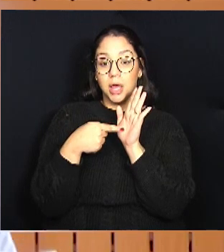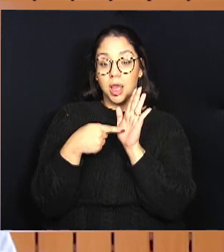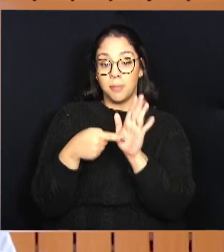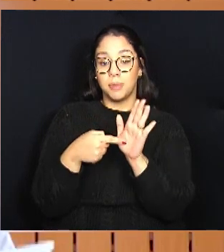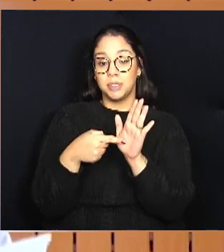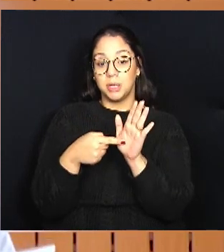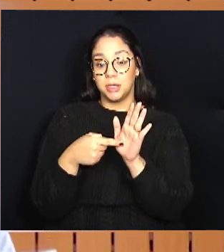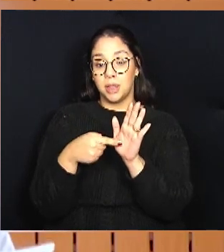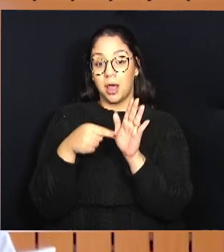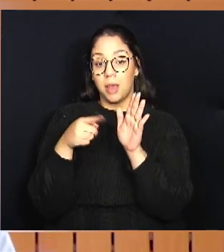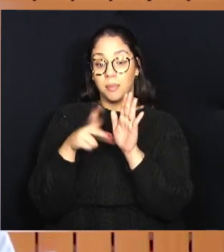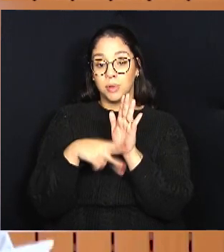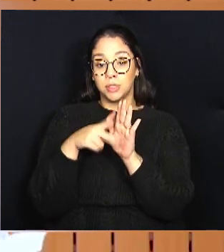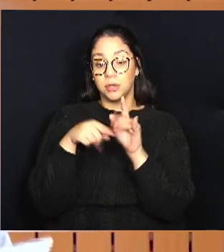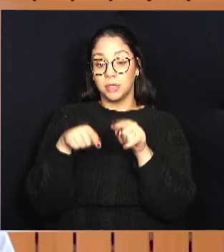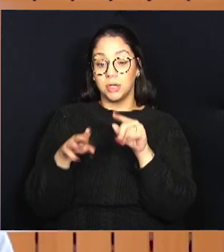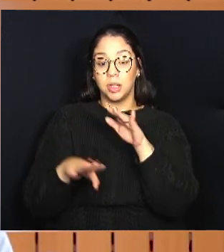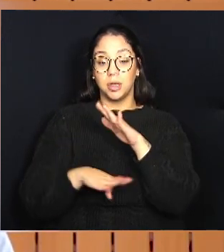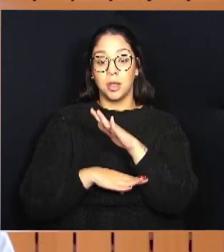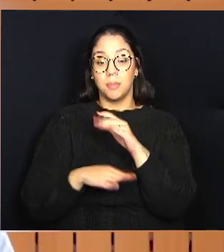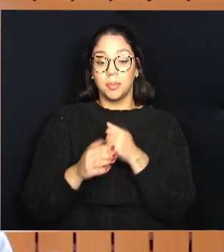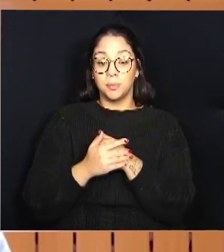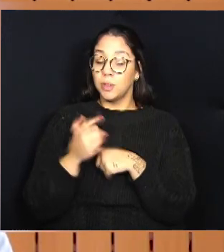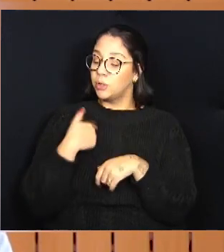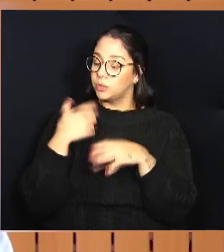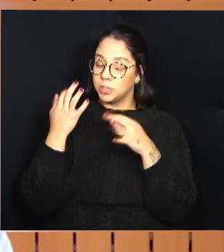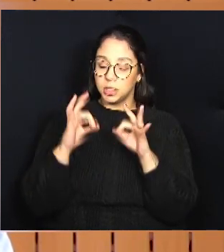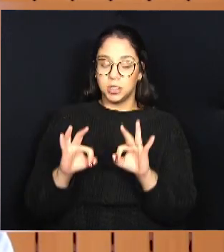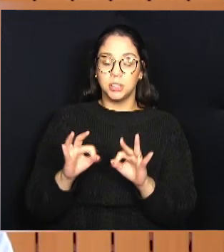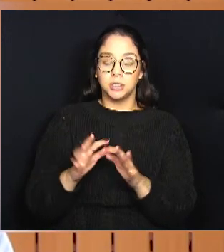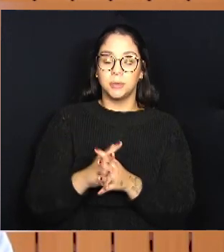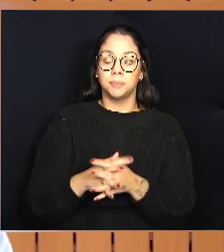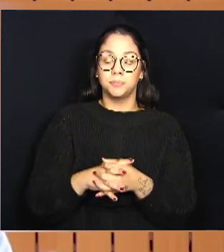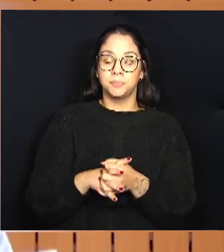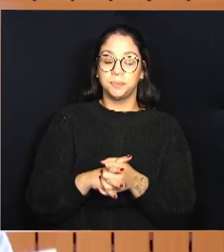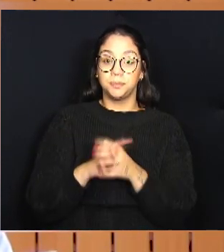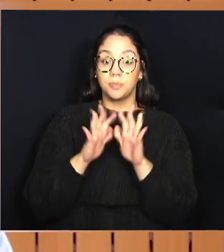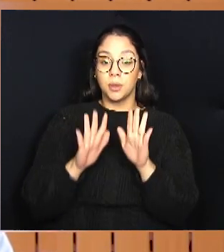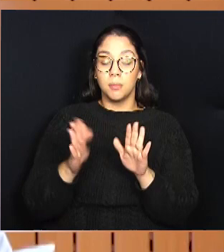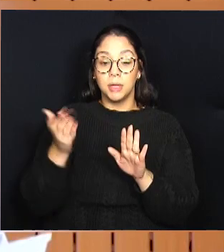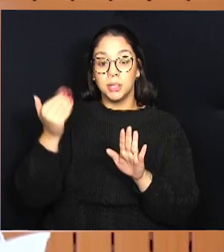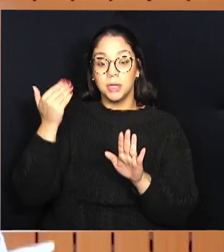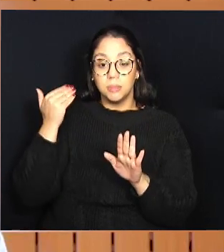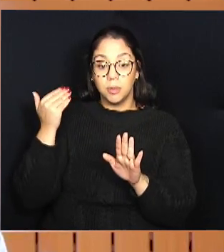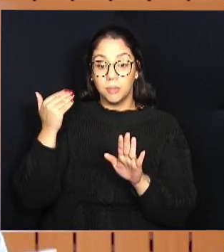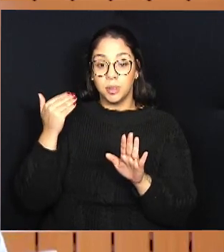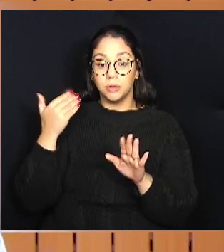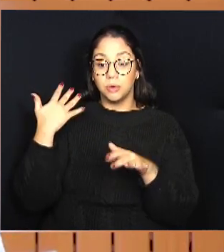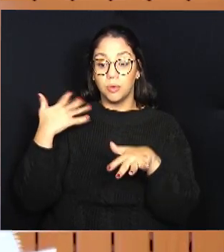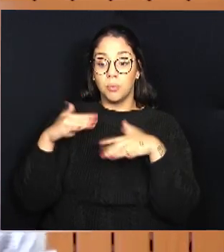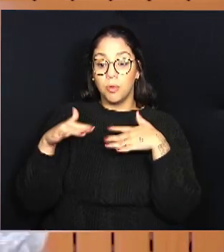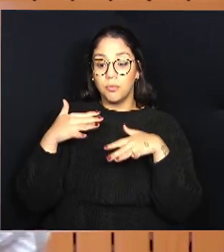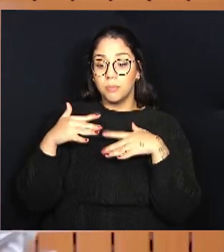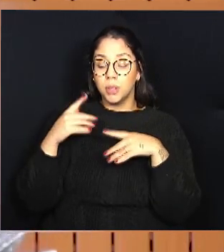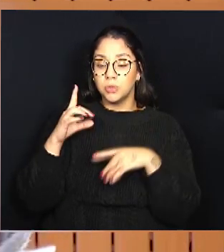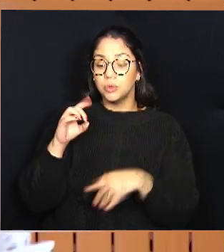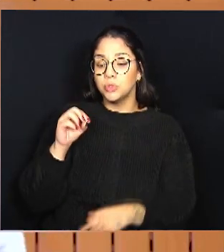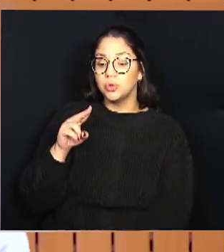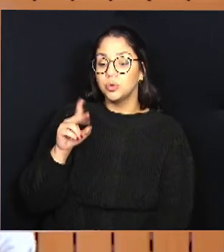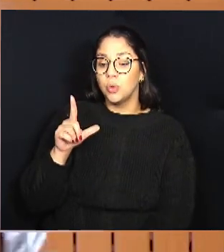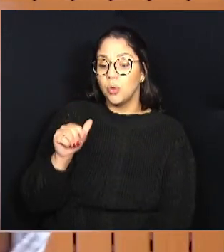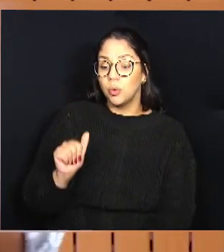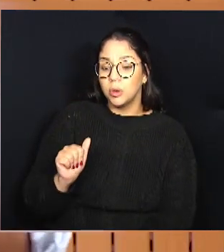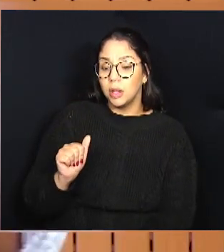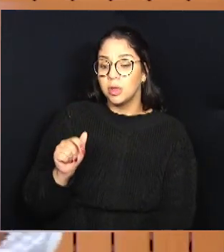teriam apresentado esse projeto aqui na Câmara. Não tenho absoluta certeza. Mas naquele momento, o